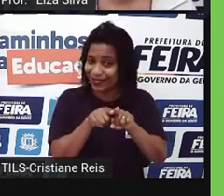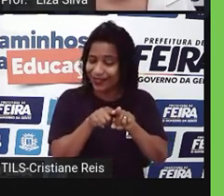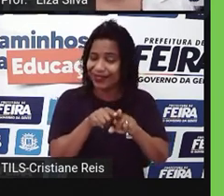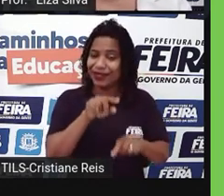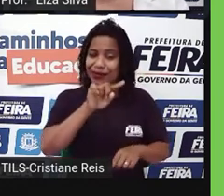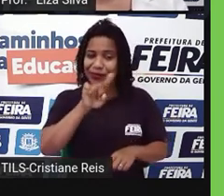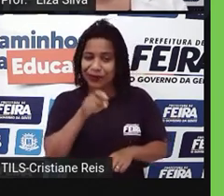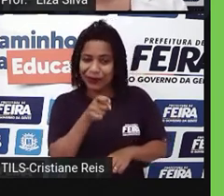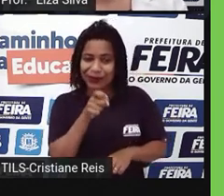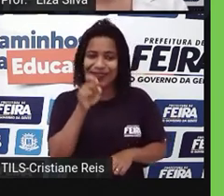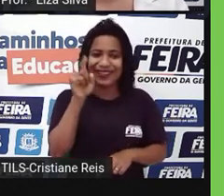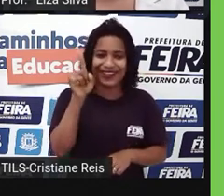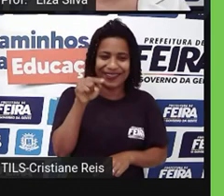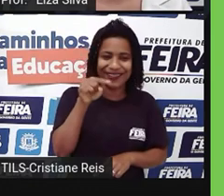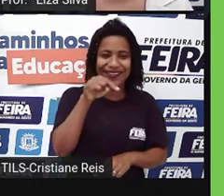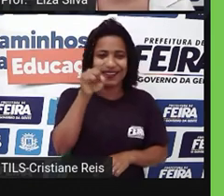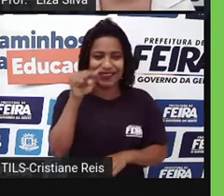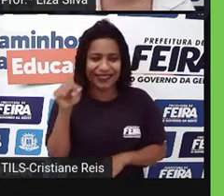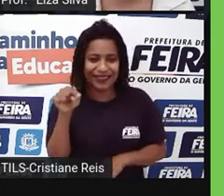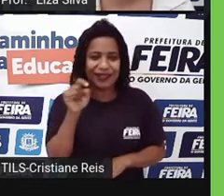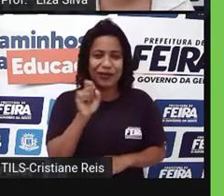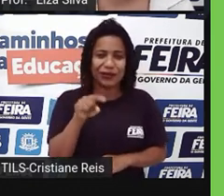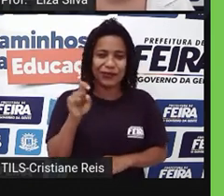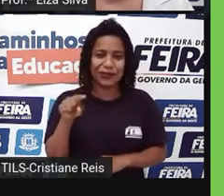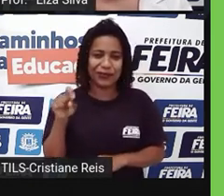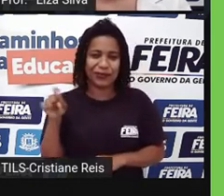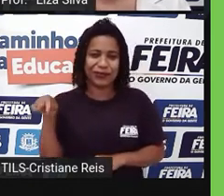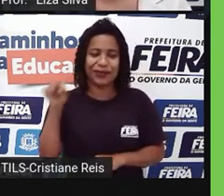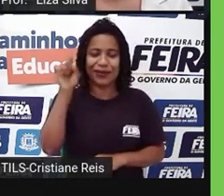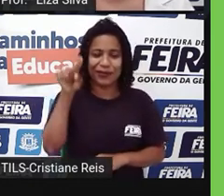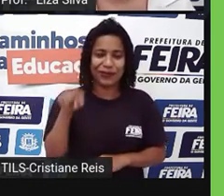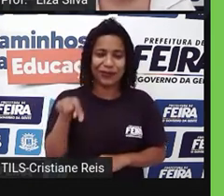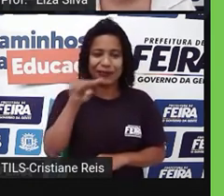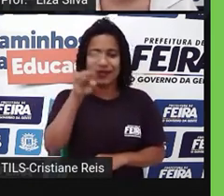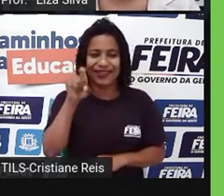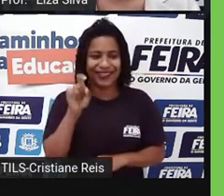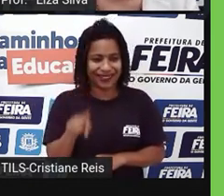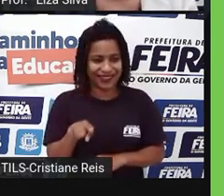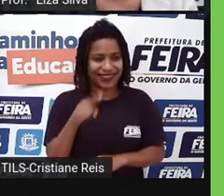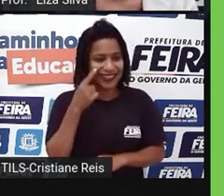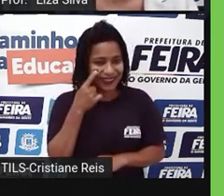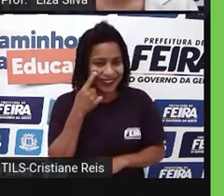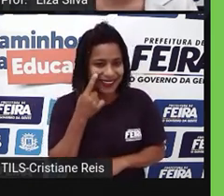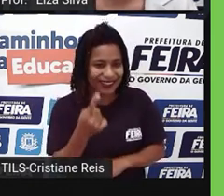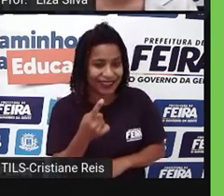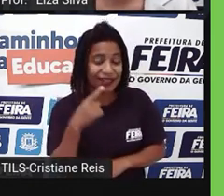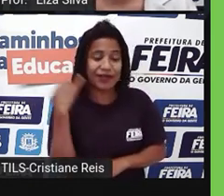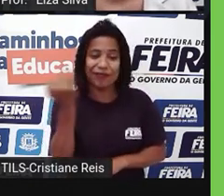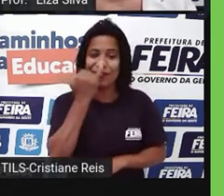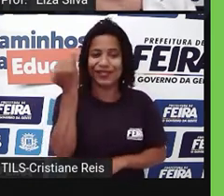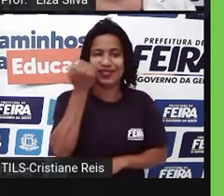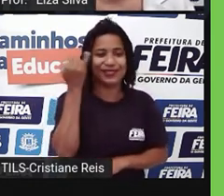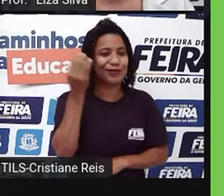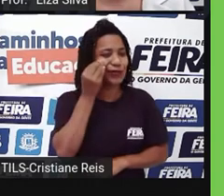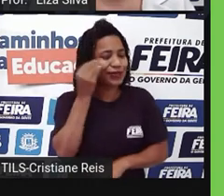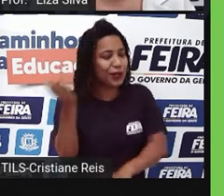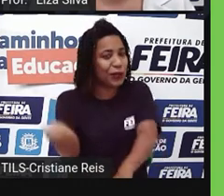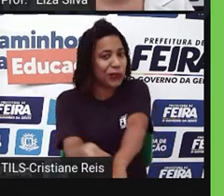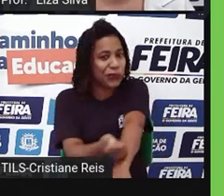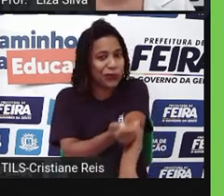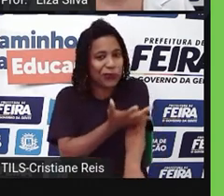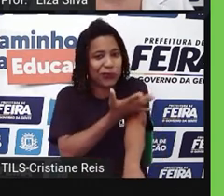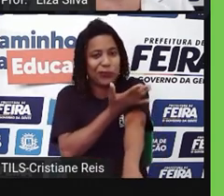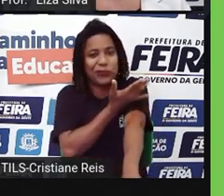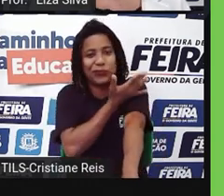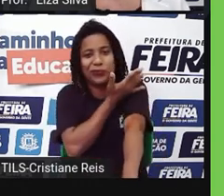exclamação, a reticência, para a gente ir expressando esses sentimentos, essas explosões afetivas que